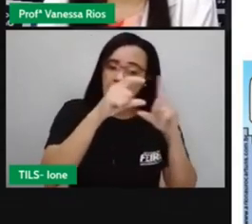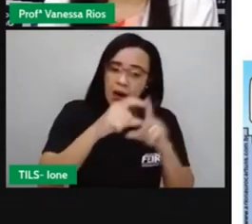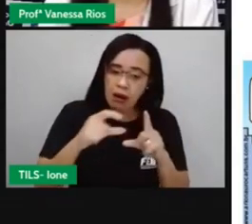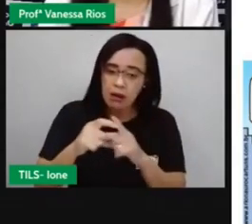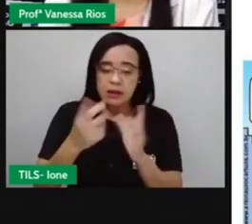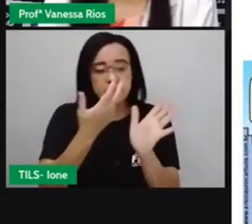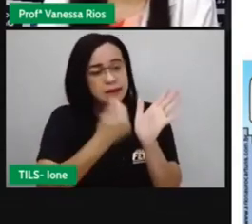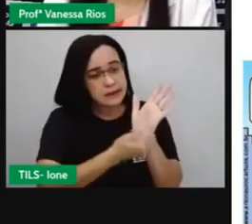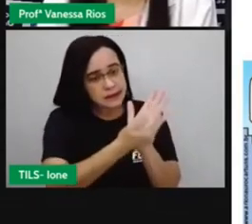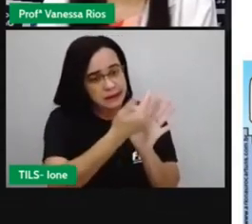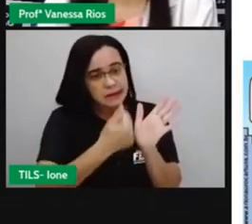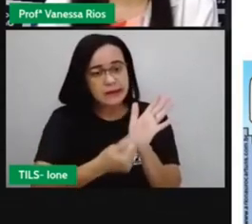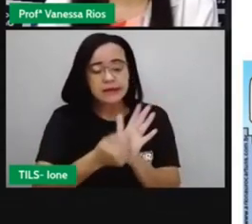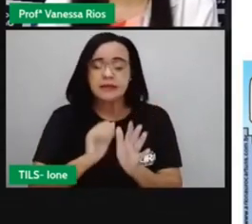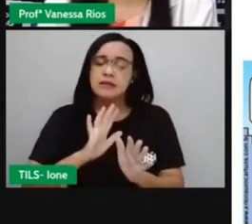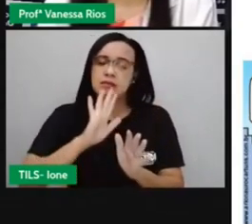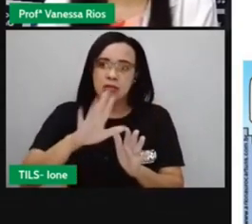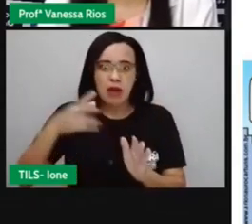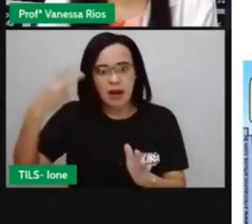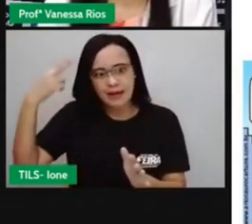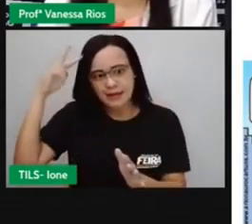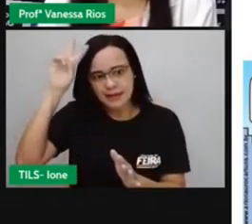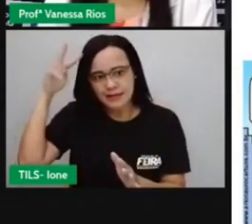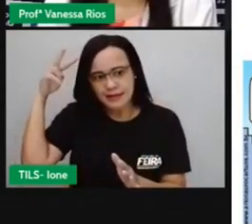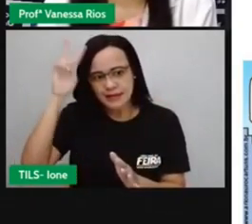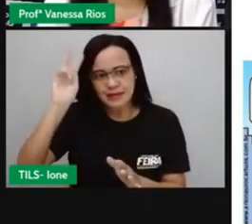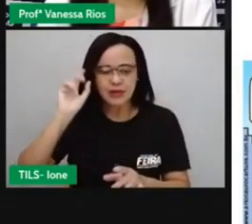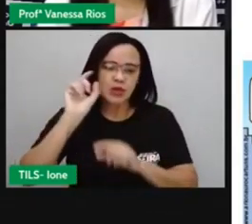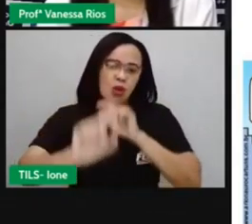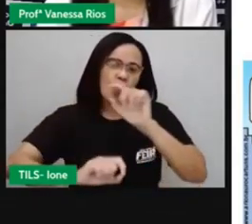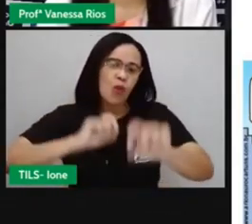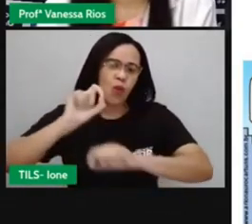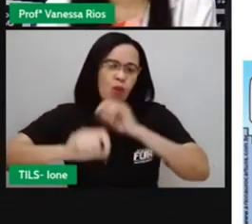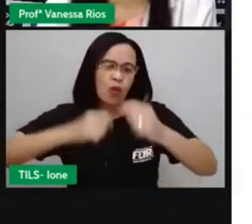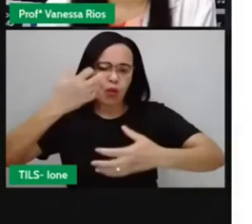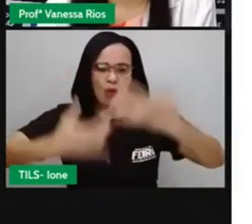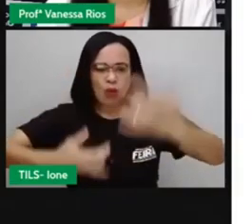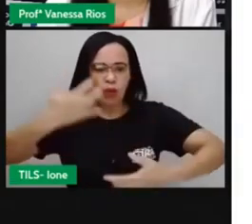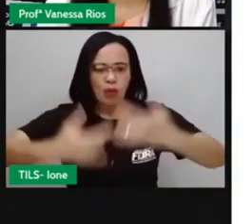Mas a história é contada através do que a gente está vendo.